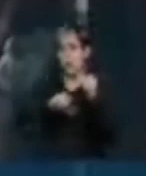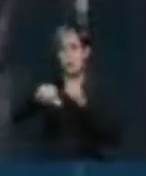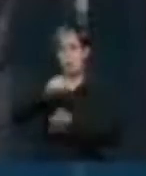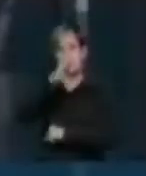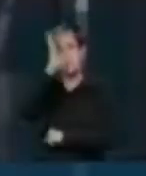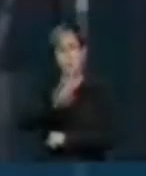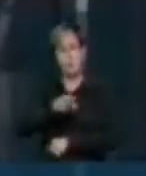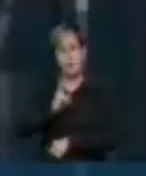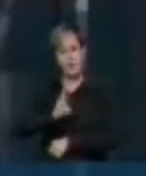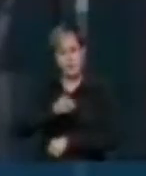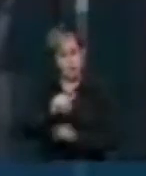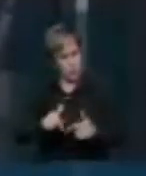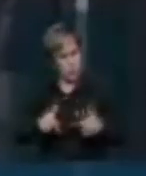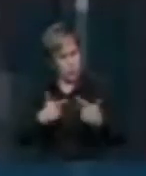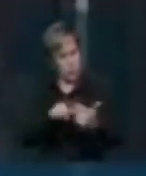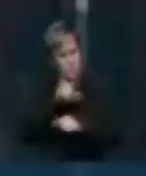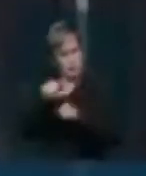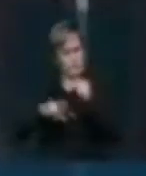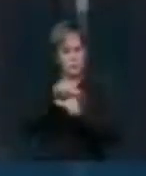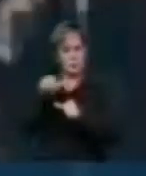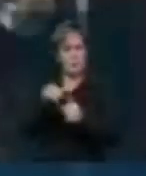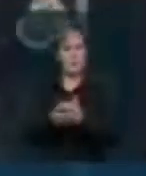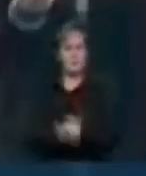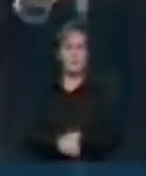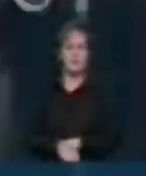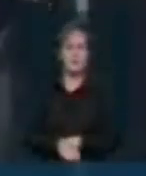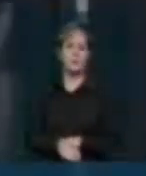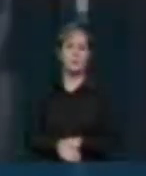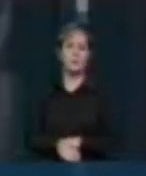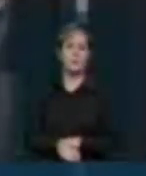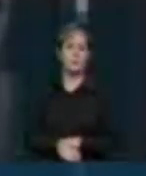continuará mudando. As afirmações